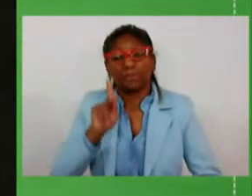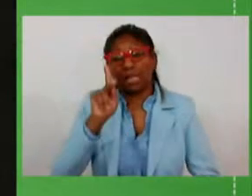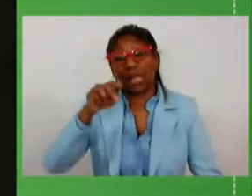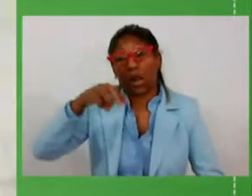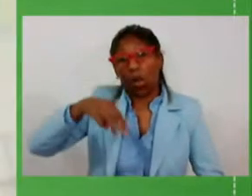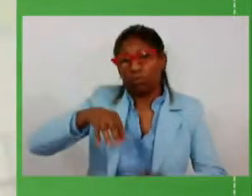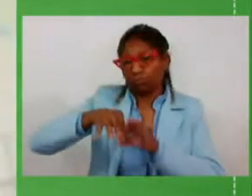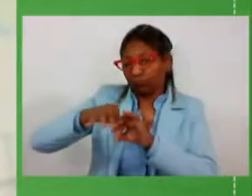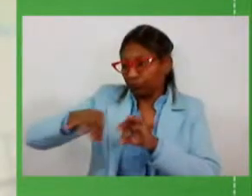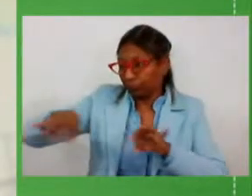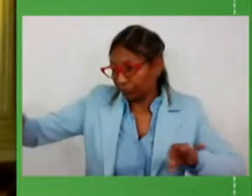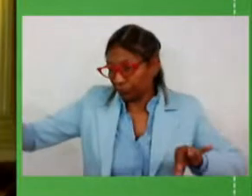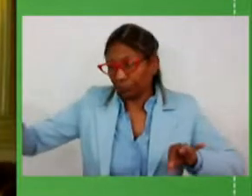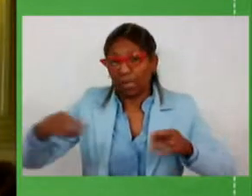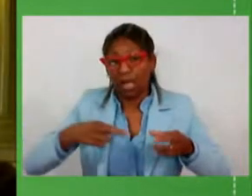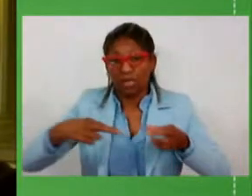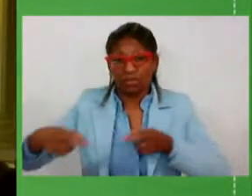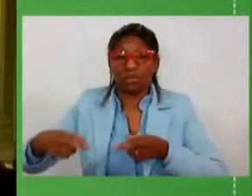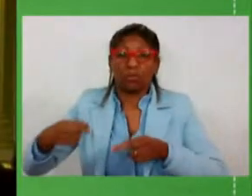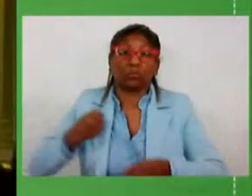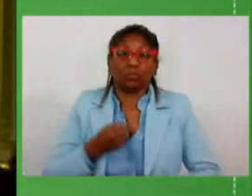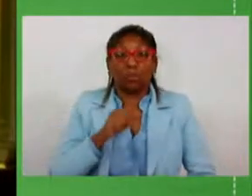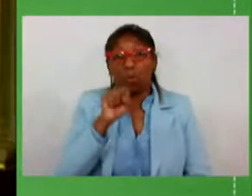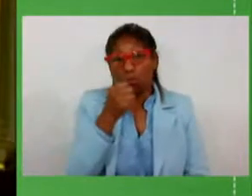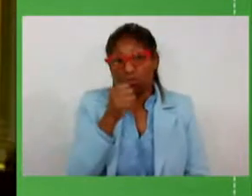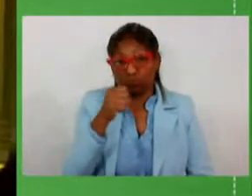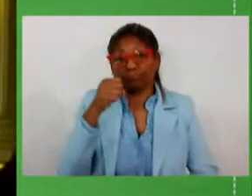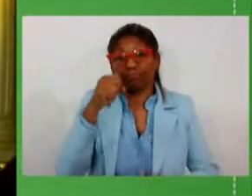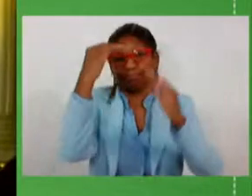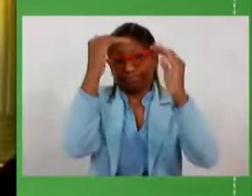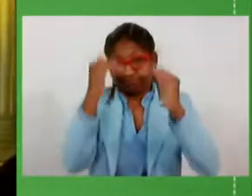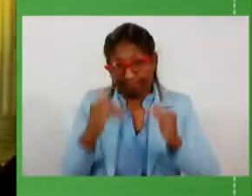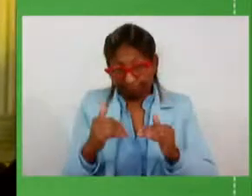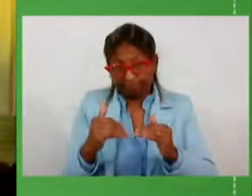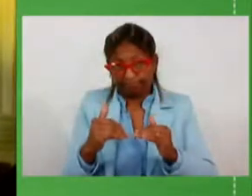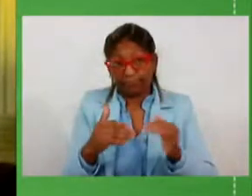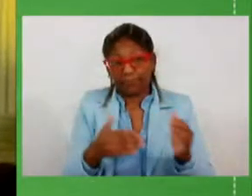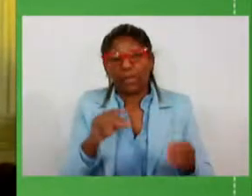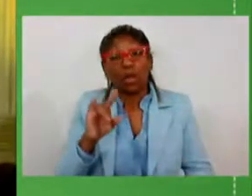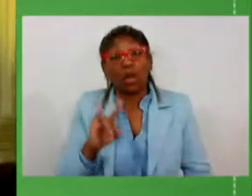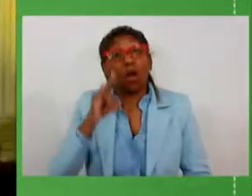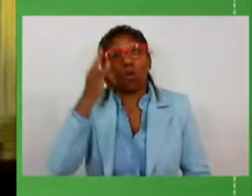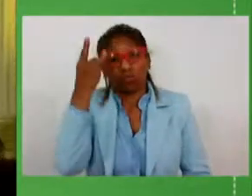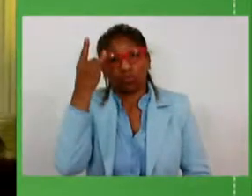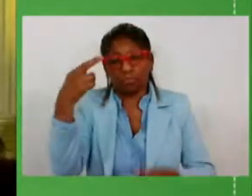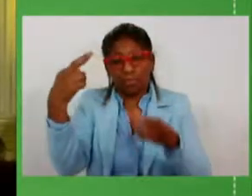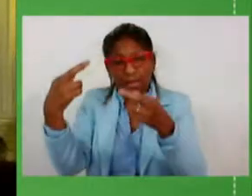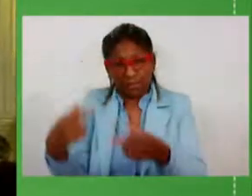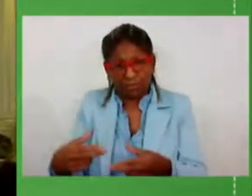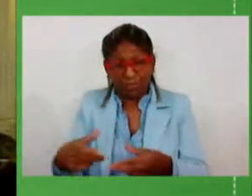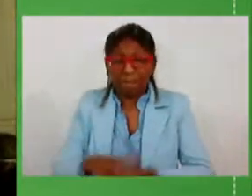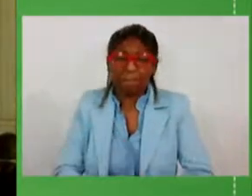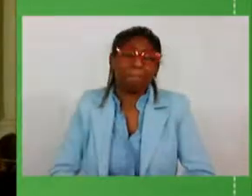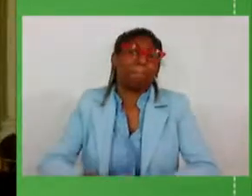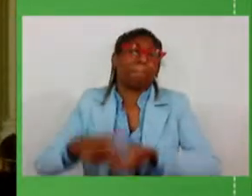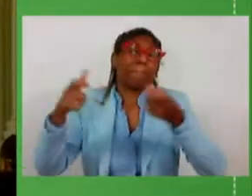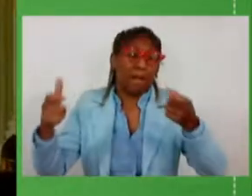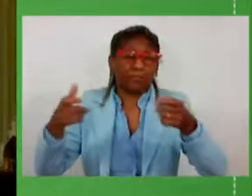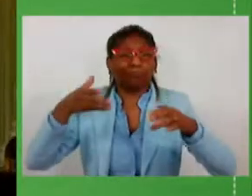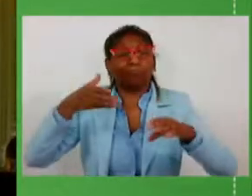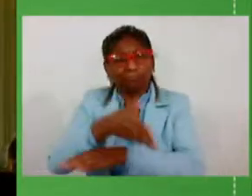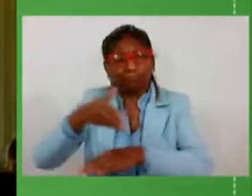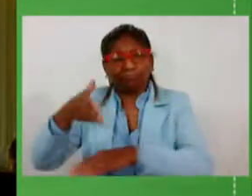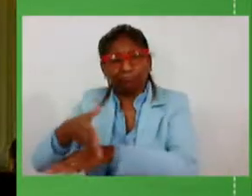8 e por fim a última região é a que mais tem acessos asfálticos e